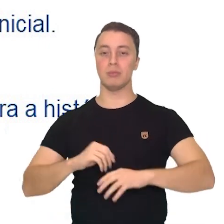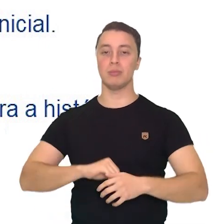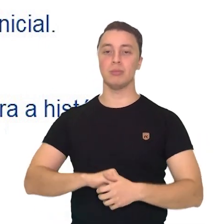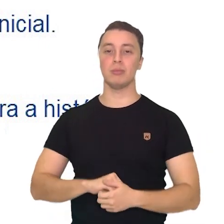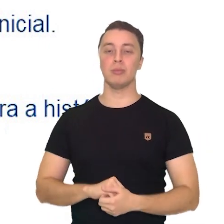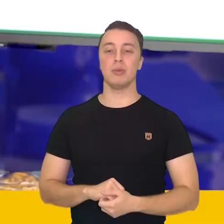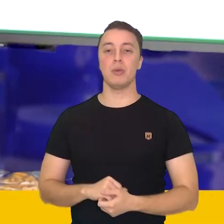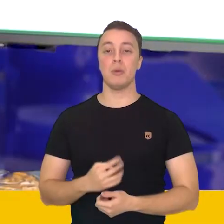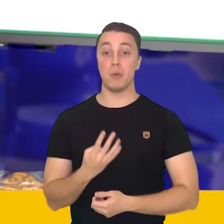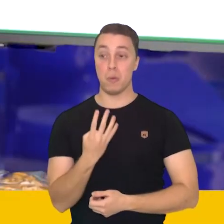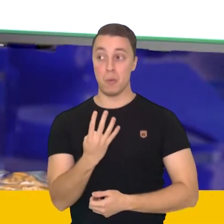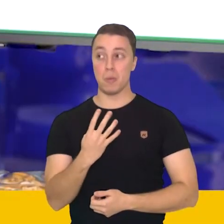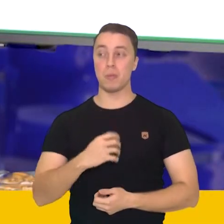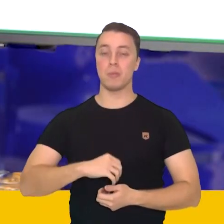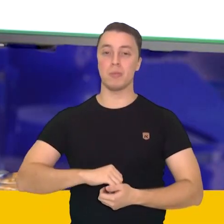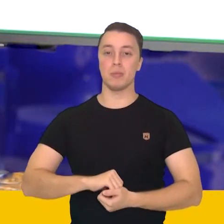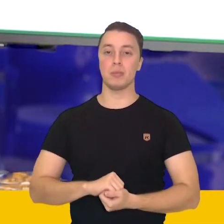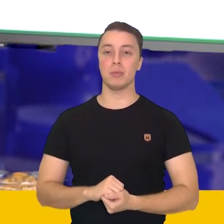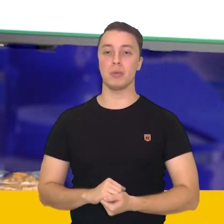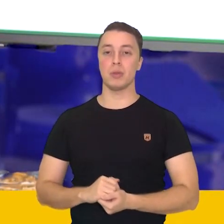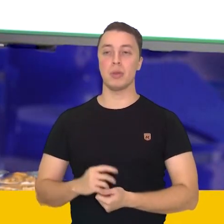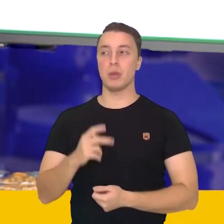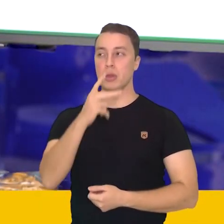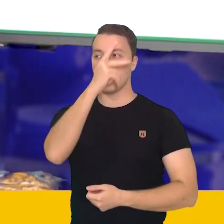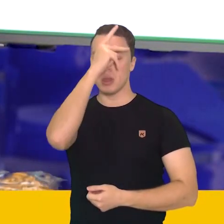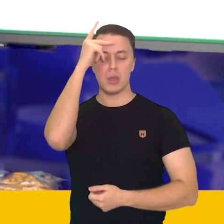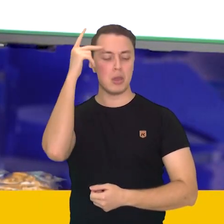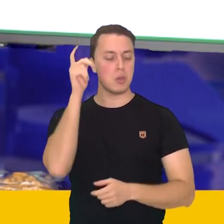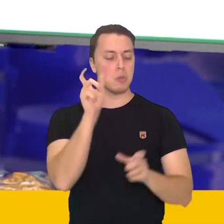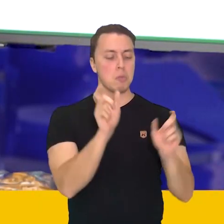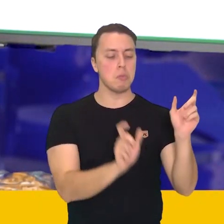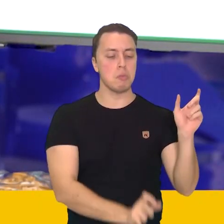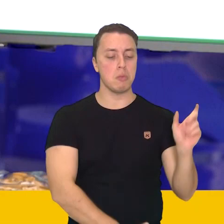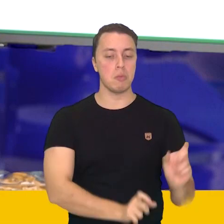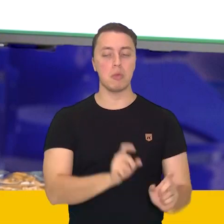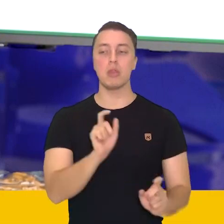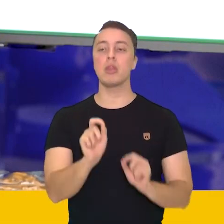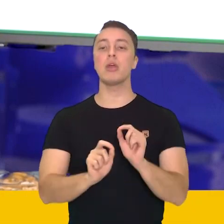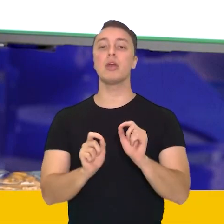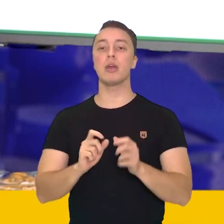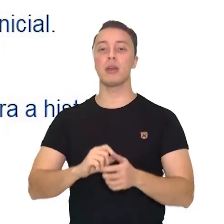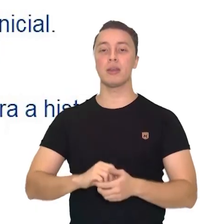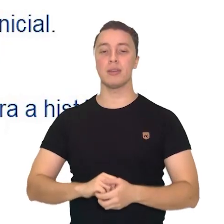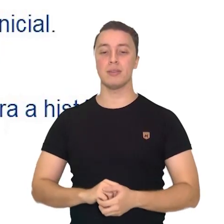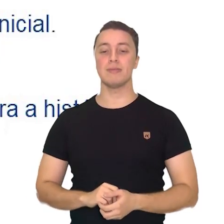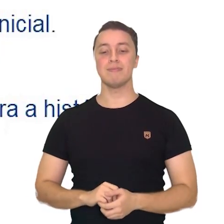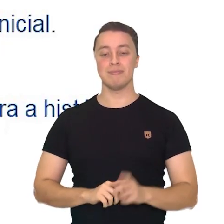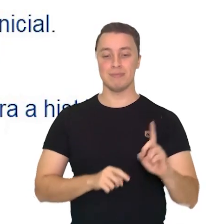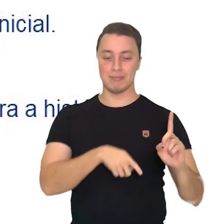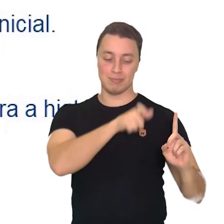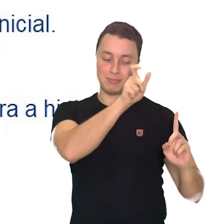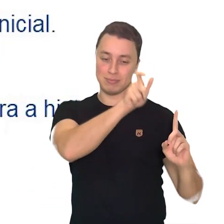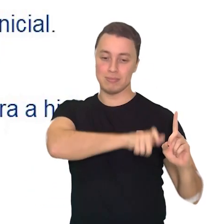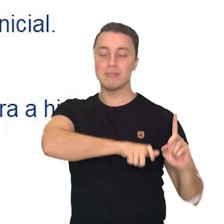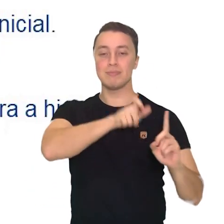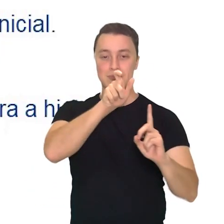4. Pessoas que atuam na história. Quem será? Personagens.